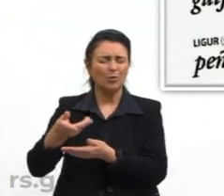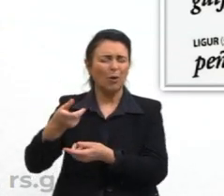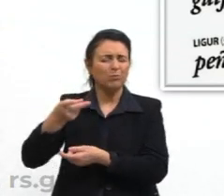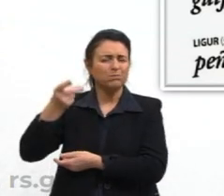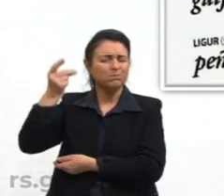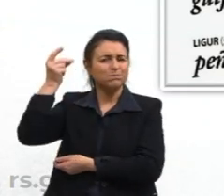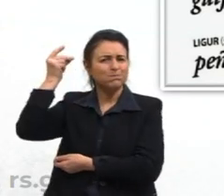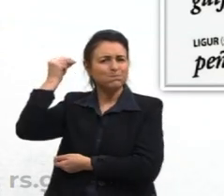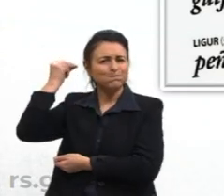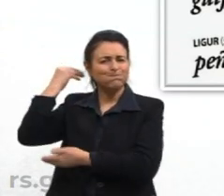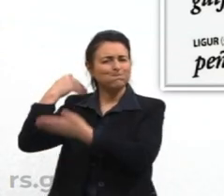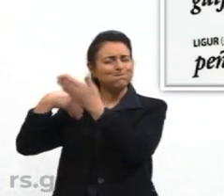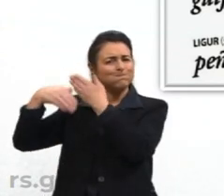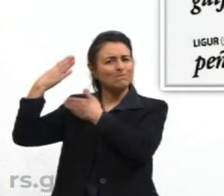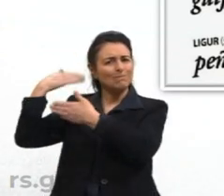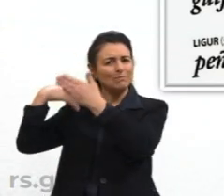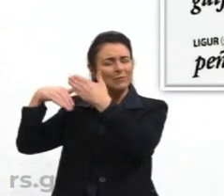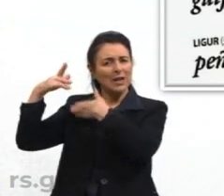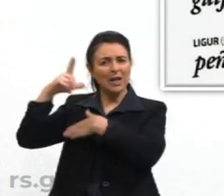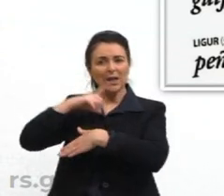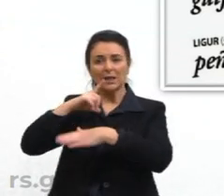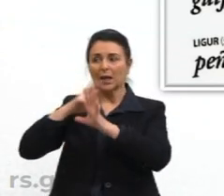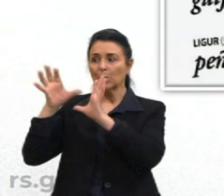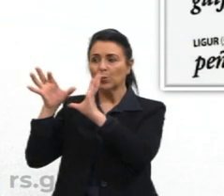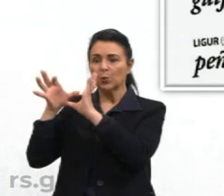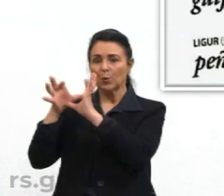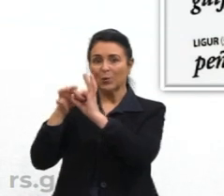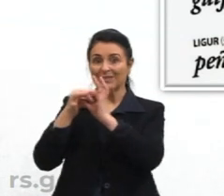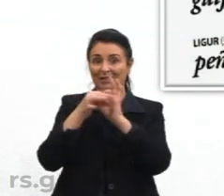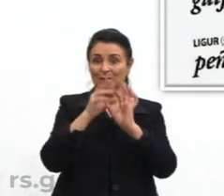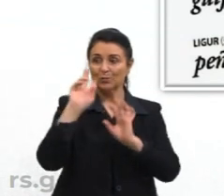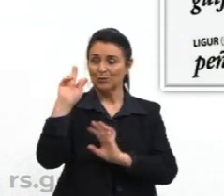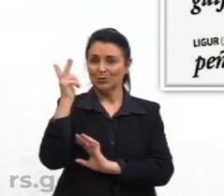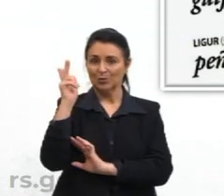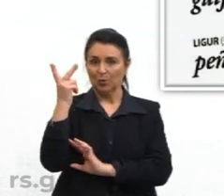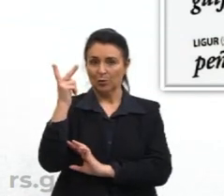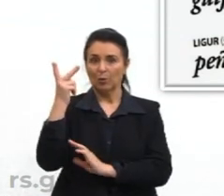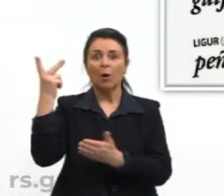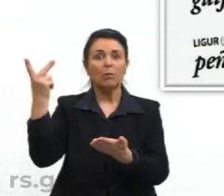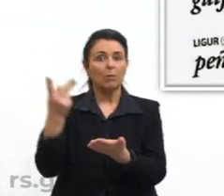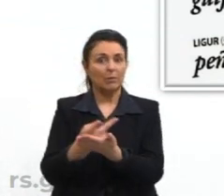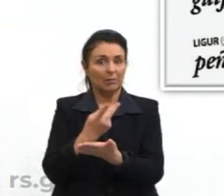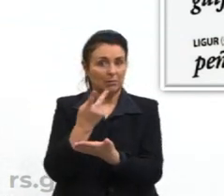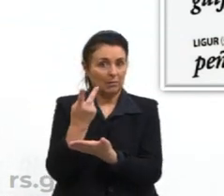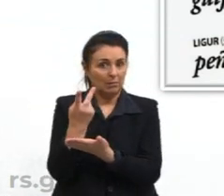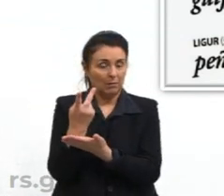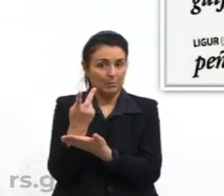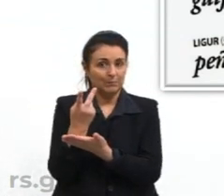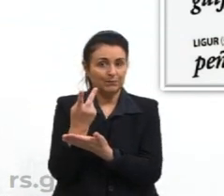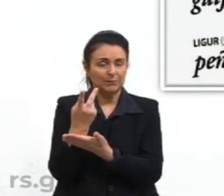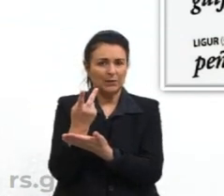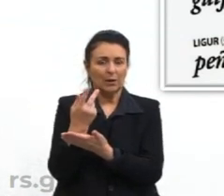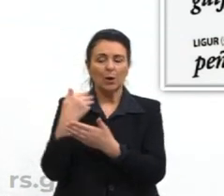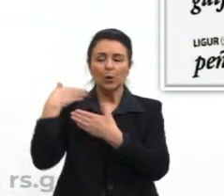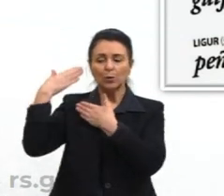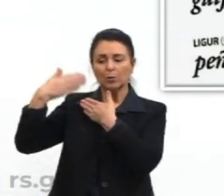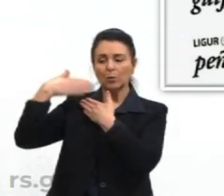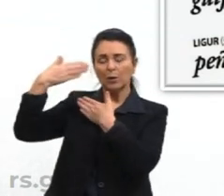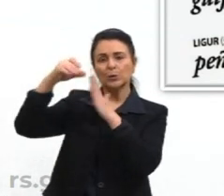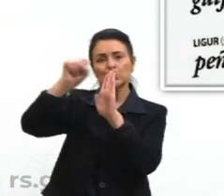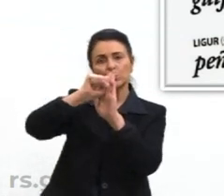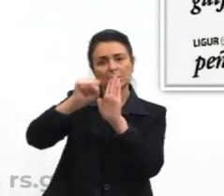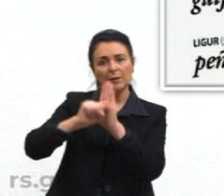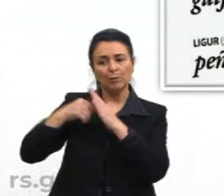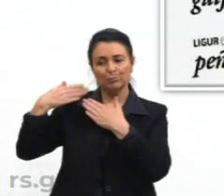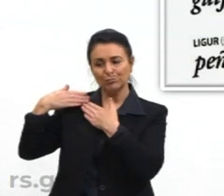atrás. Tem todo um contexto histórico acontecendo no decorrer dos séculos